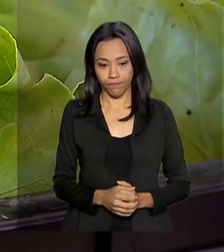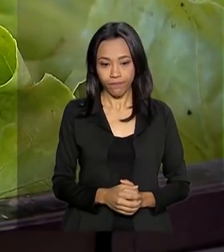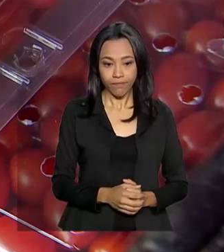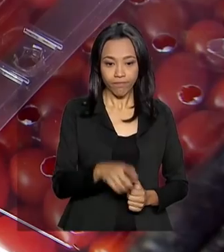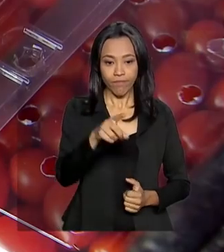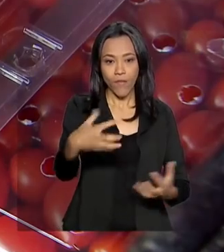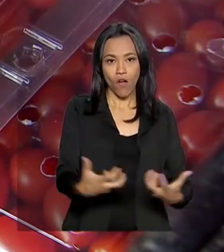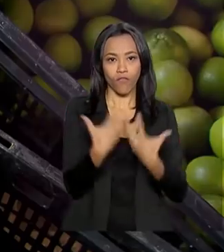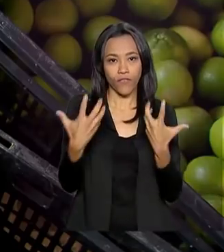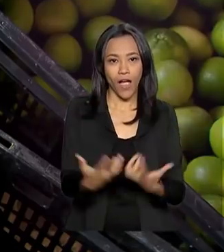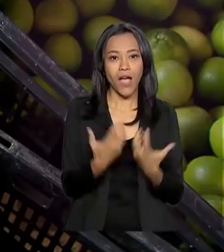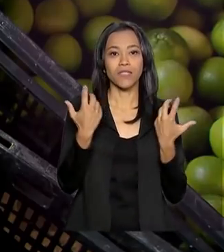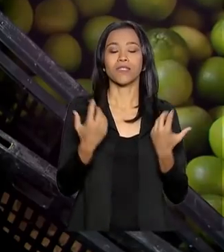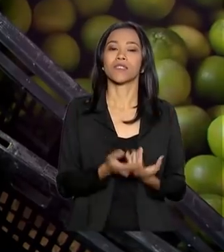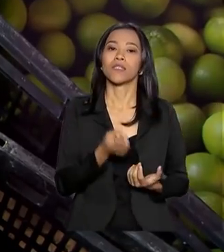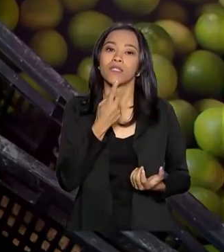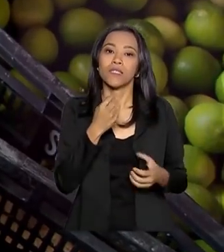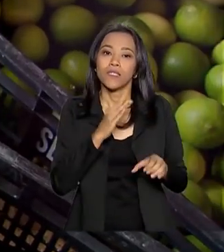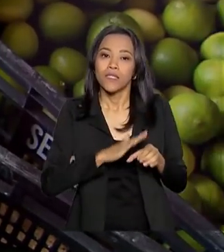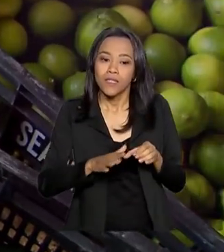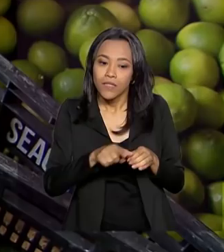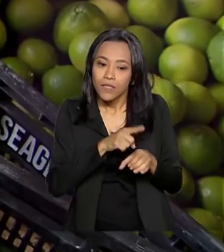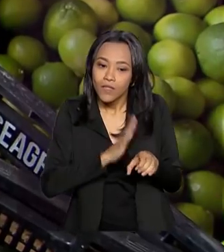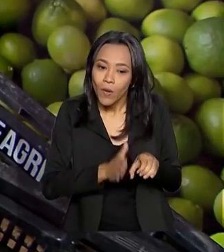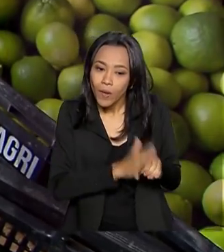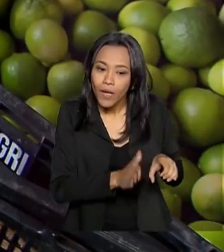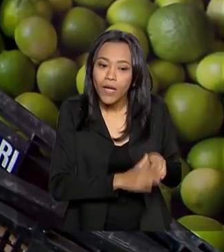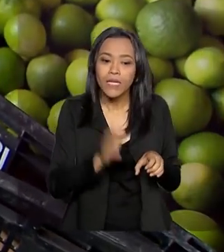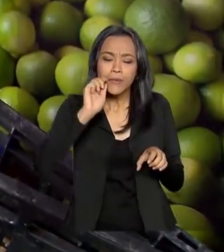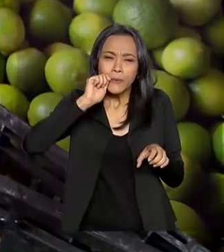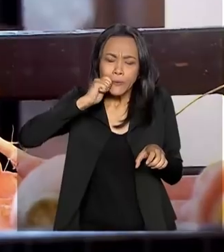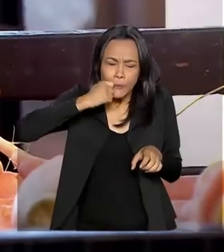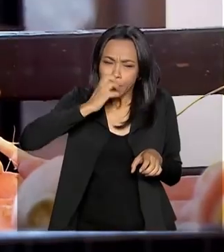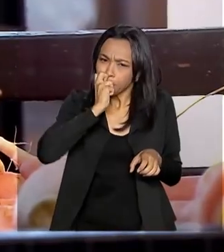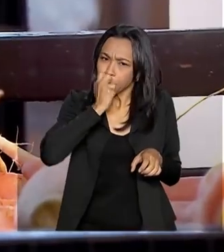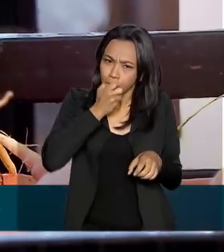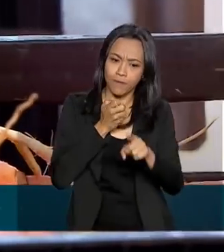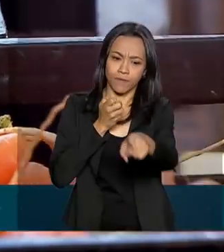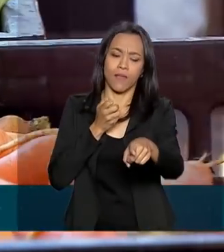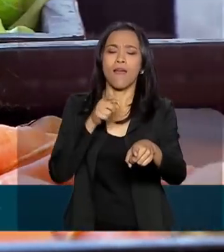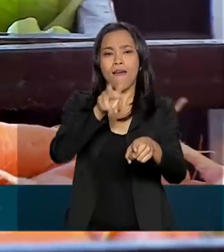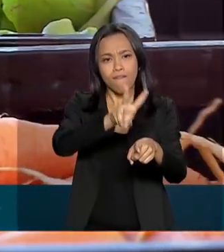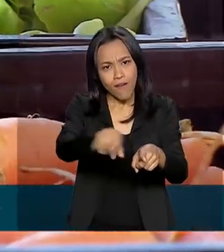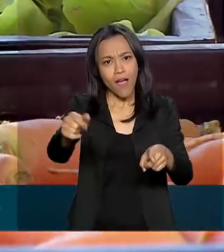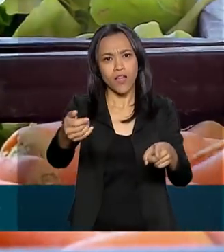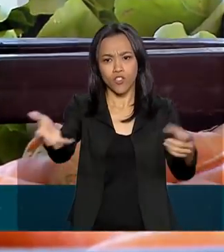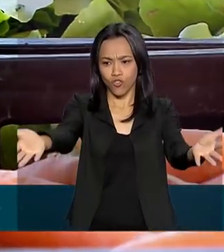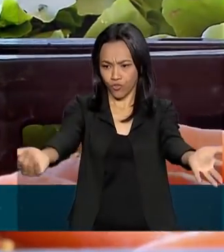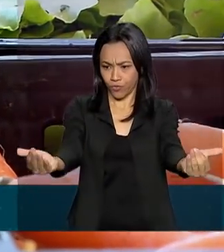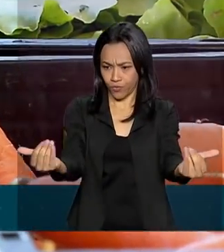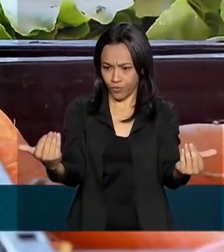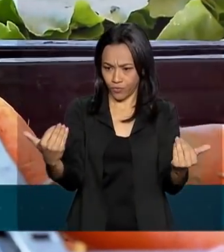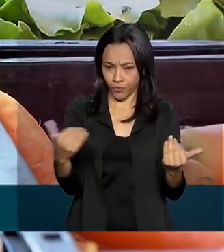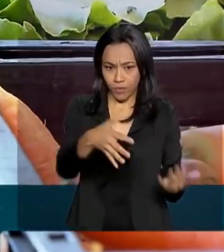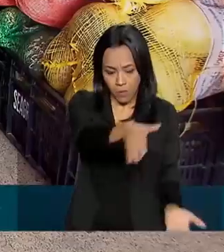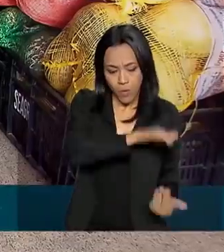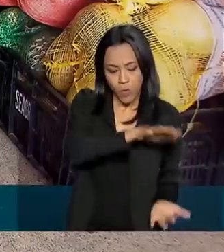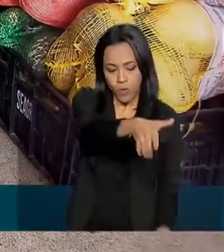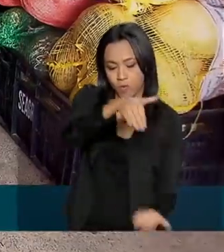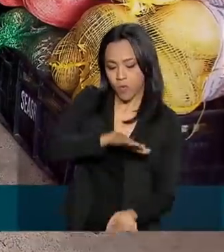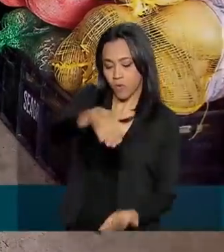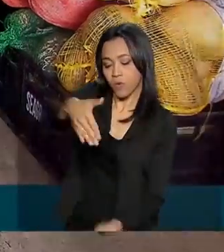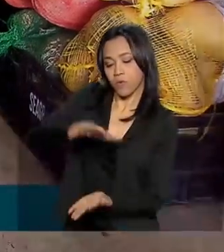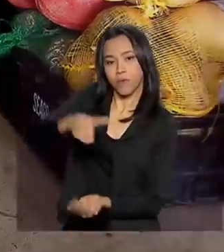Alface, tomate e limão. Aos poucos a produção de orgânicos vai chegando a este banco de alimentos em Brasília,